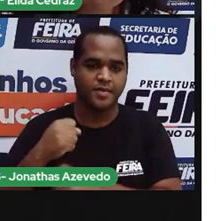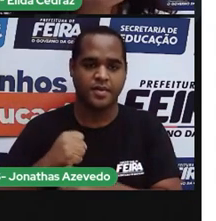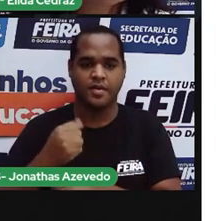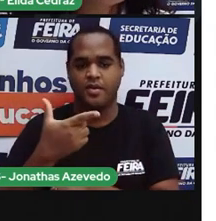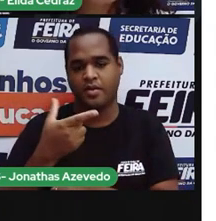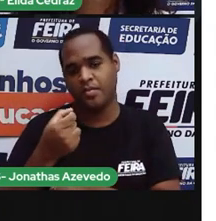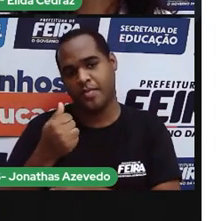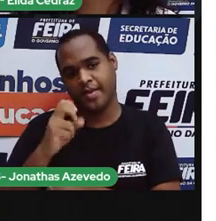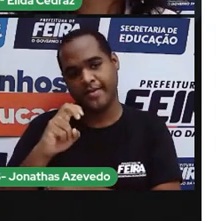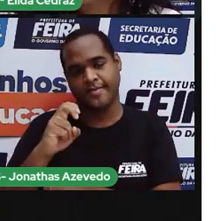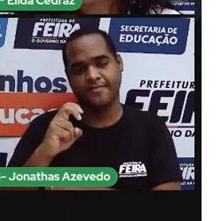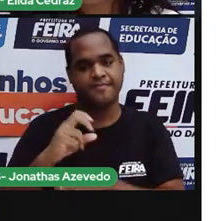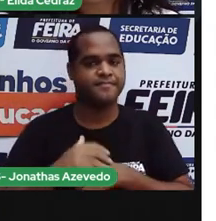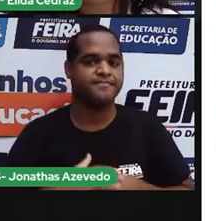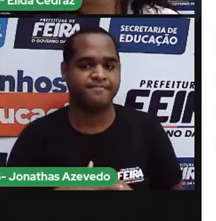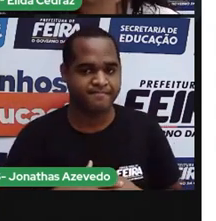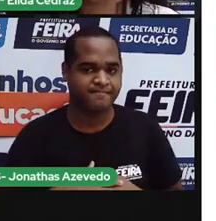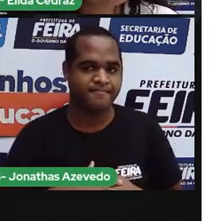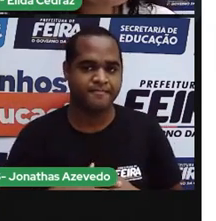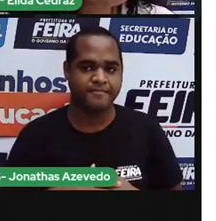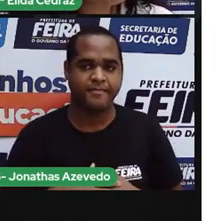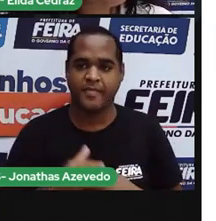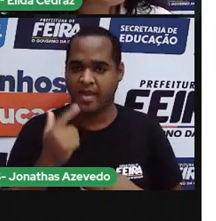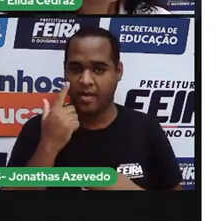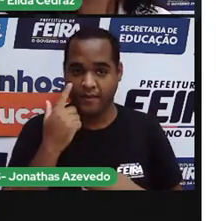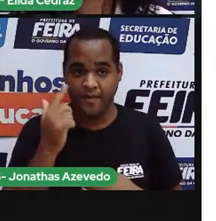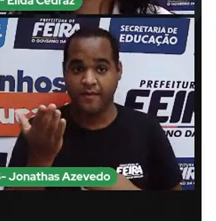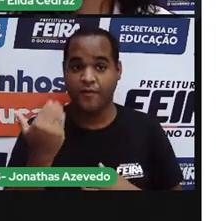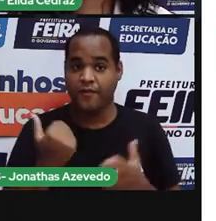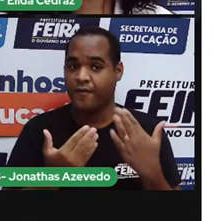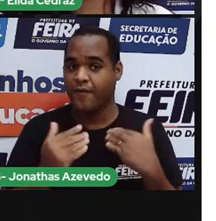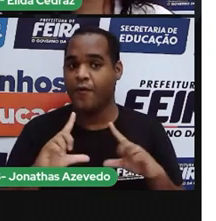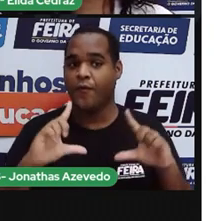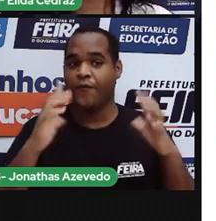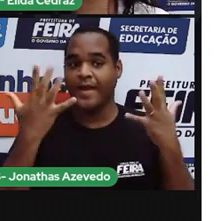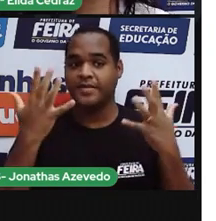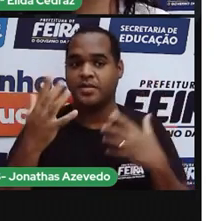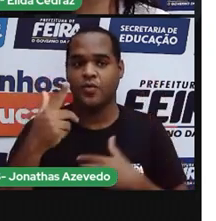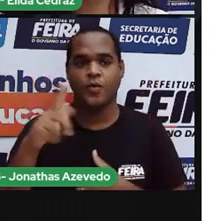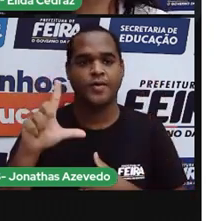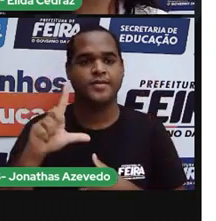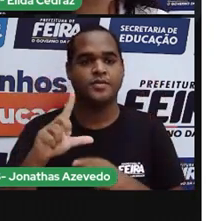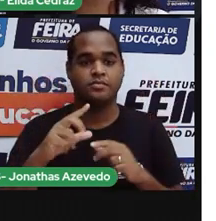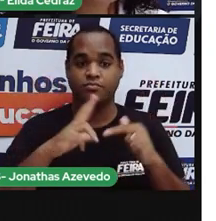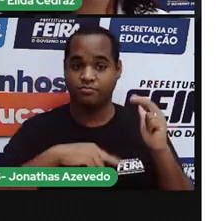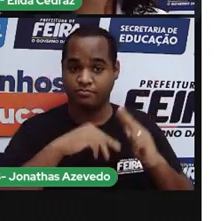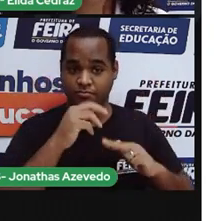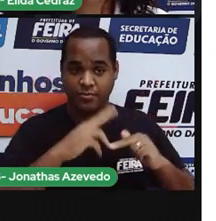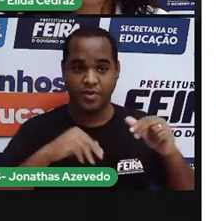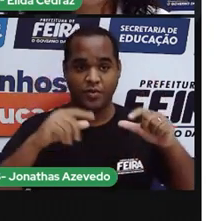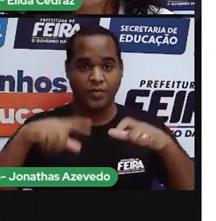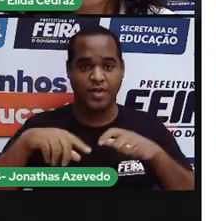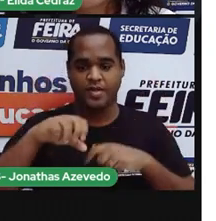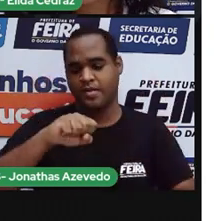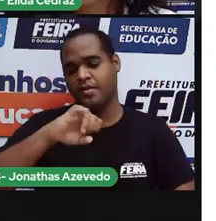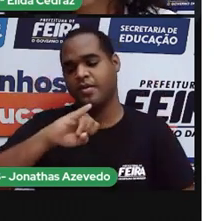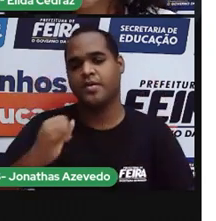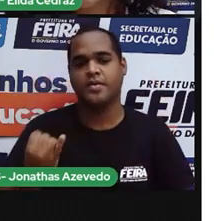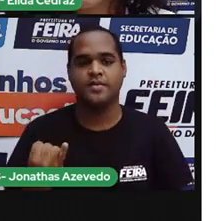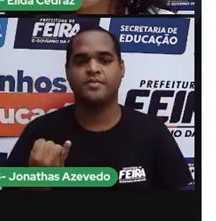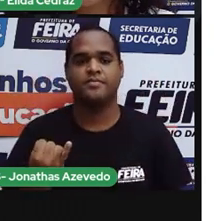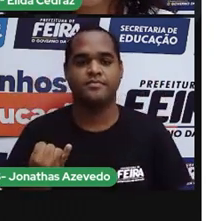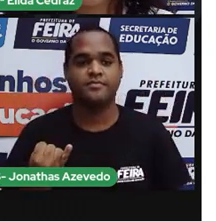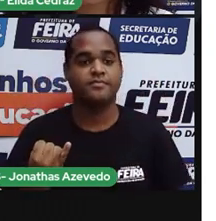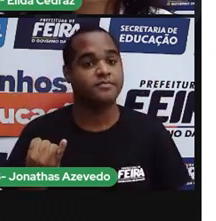Vamos para a nossa próxima festa, São João de São José. As